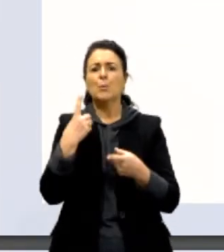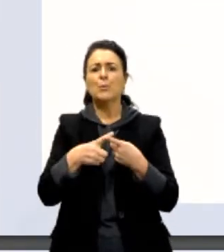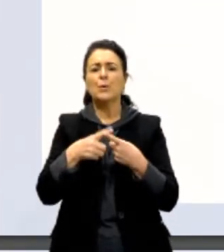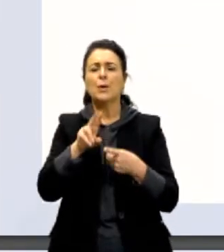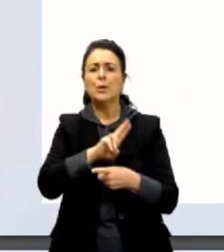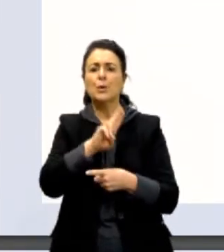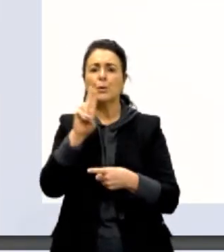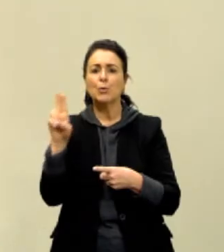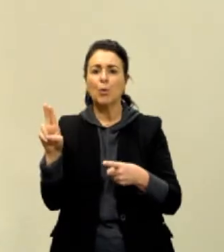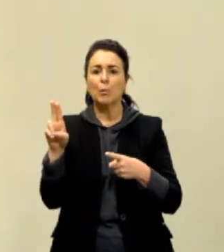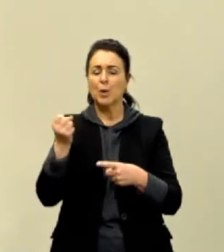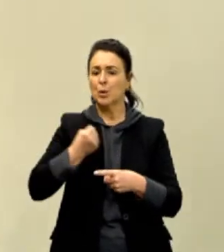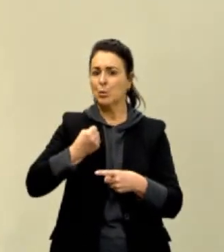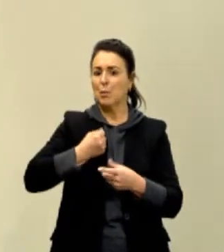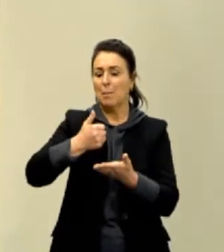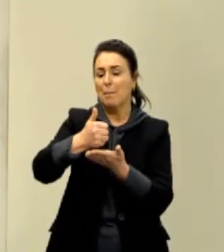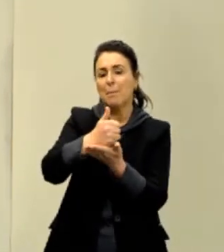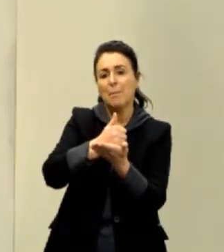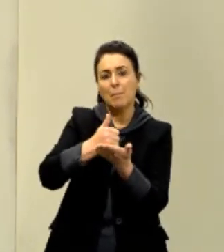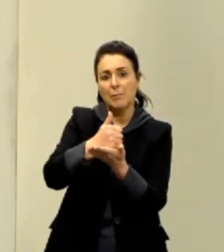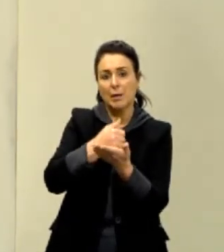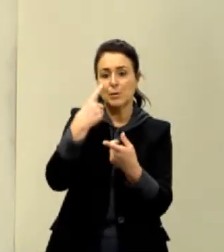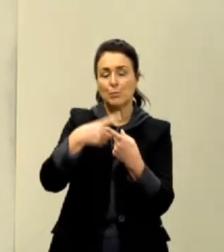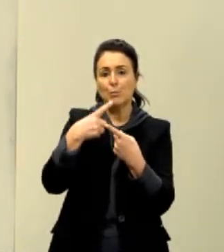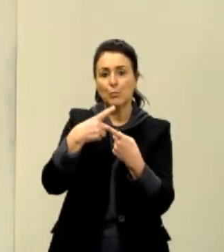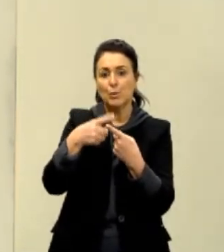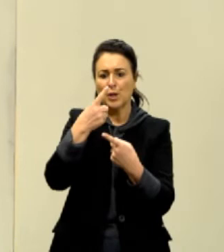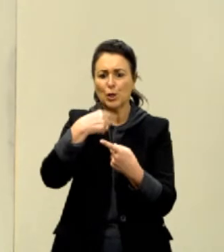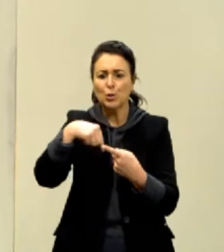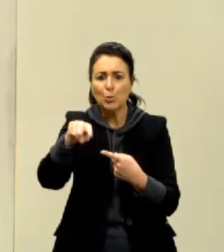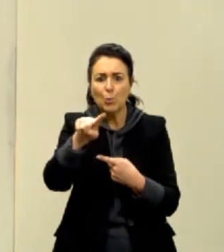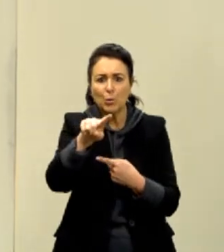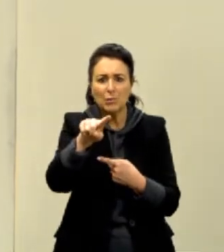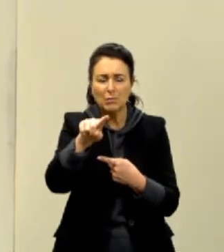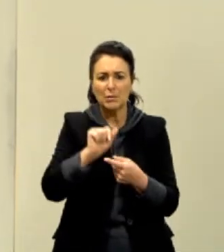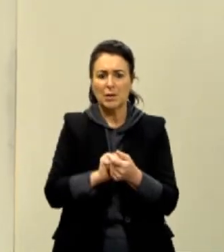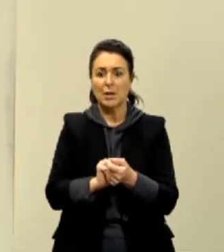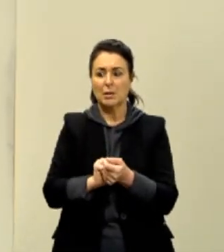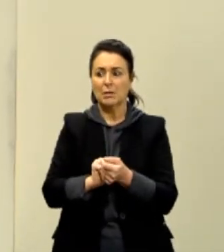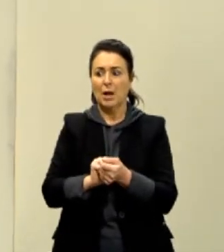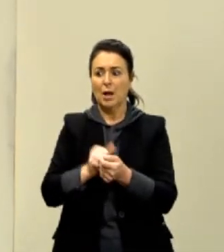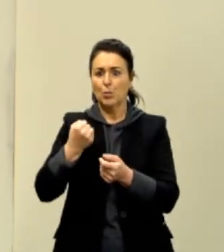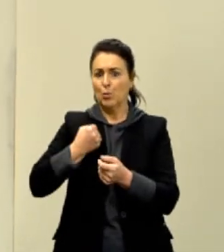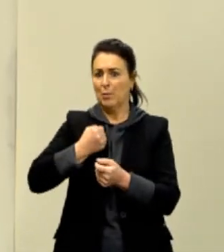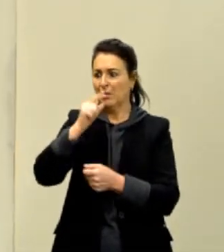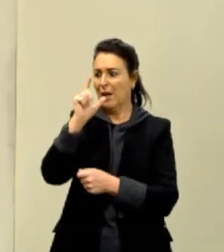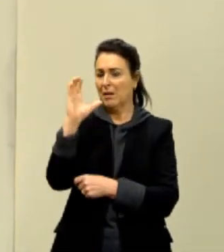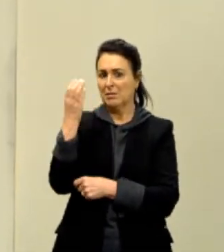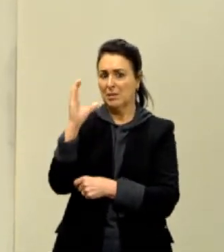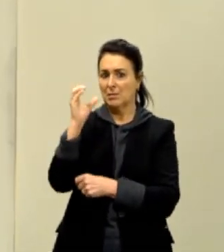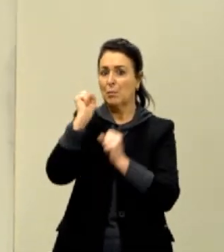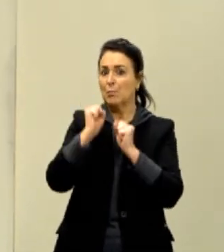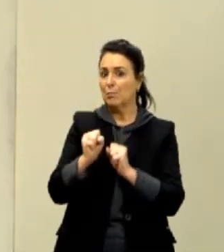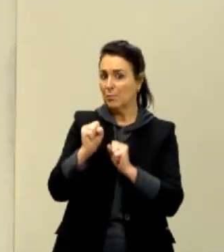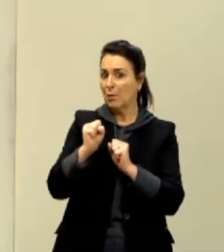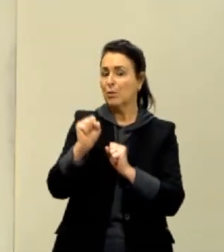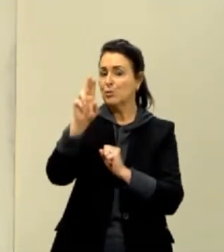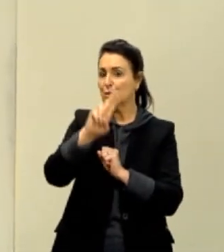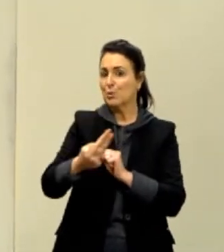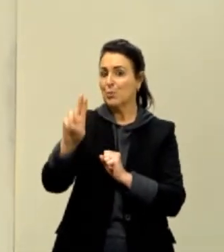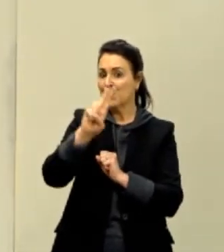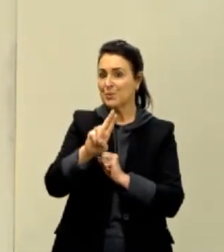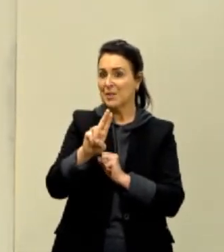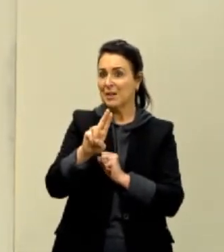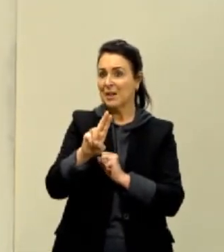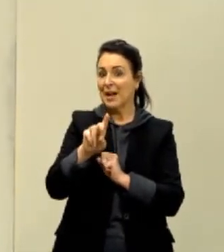são chamados de Grandezas de Base? Todas as outras Grandezas da Ciência podem ser escritas utilizando essas